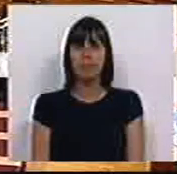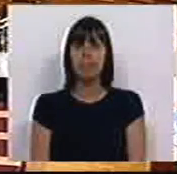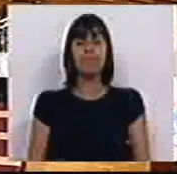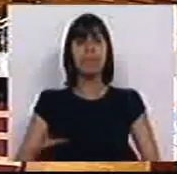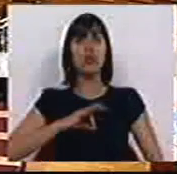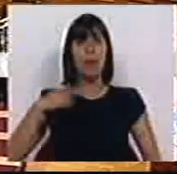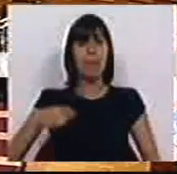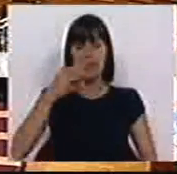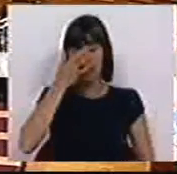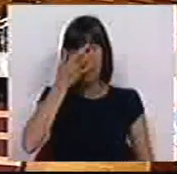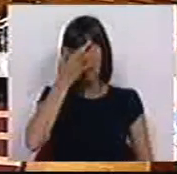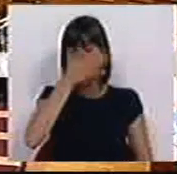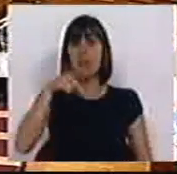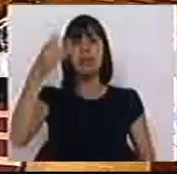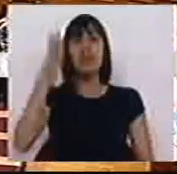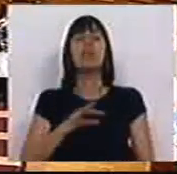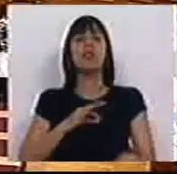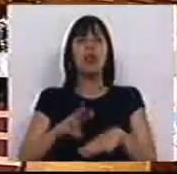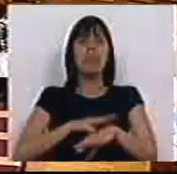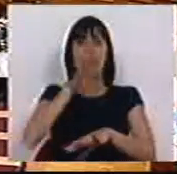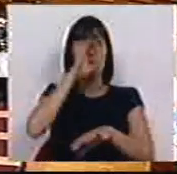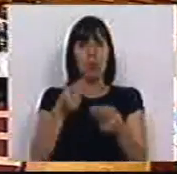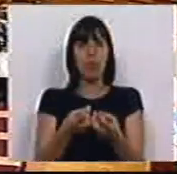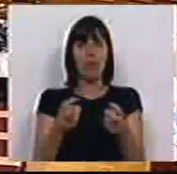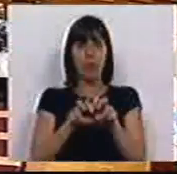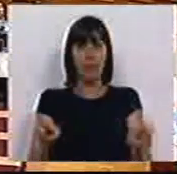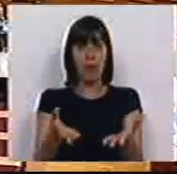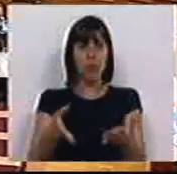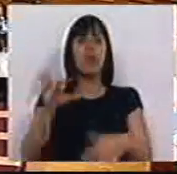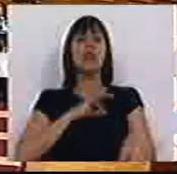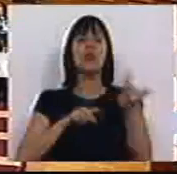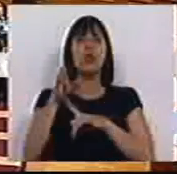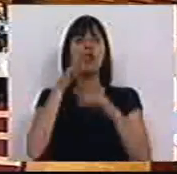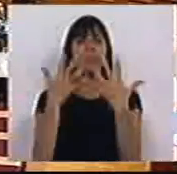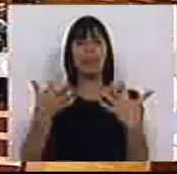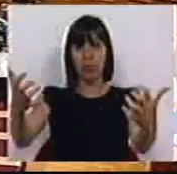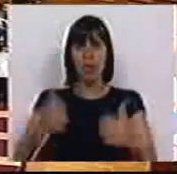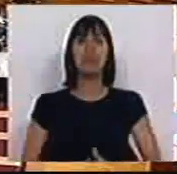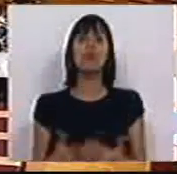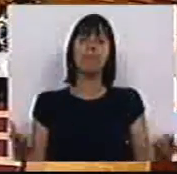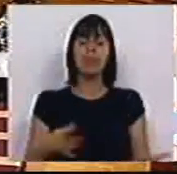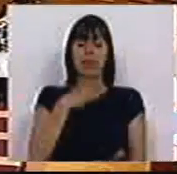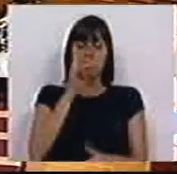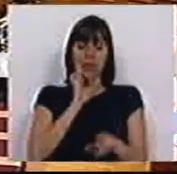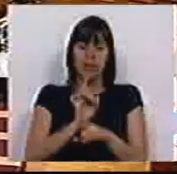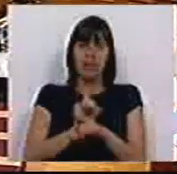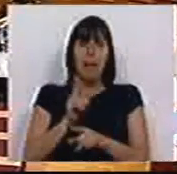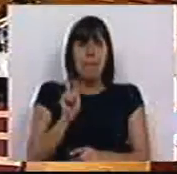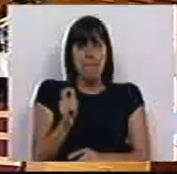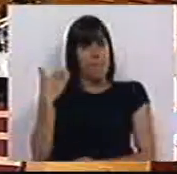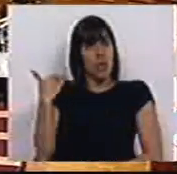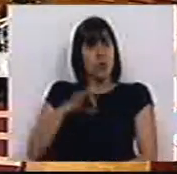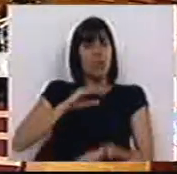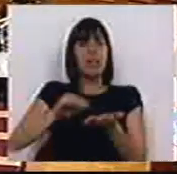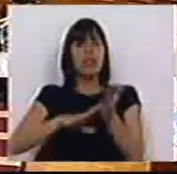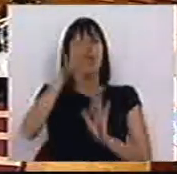Sr. Presidente, Sras. e Srs. Membros do Governo, Sras. e Srs. Deputados, dizia ainda há minutos